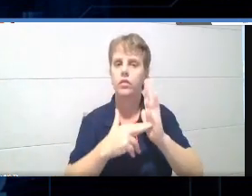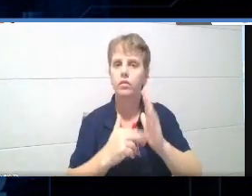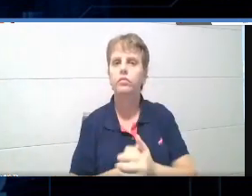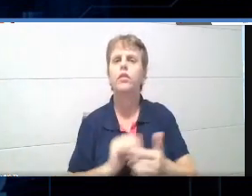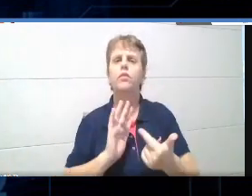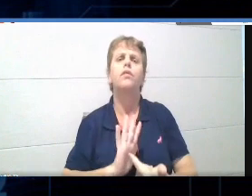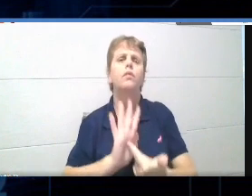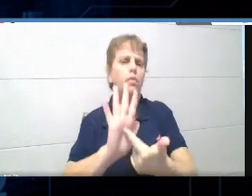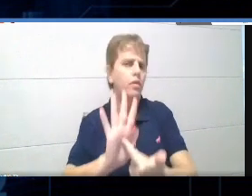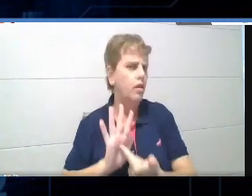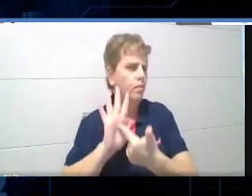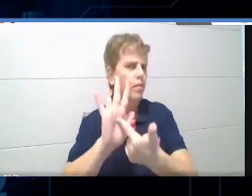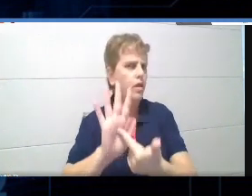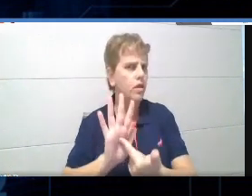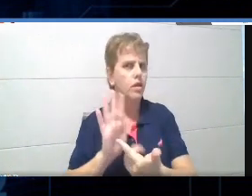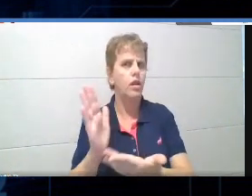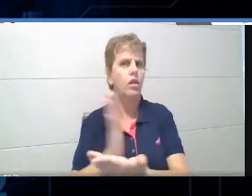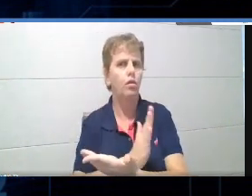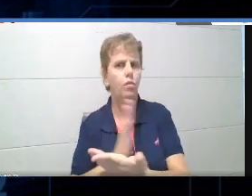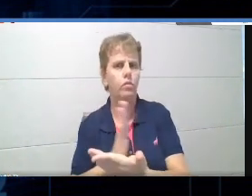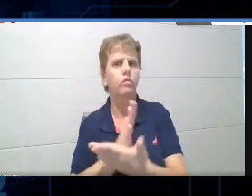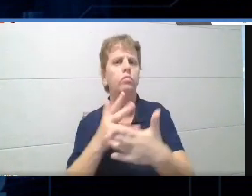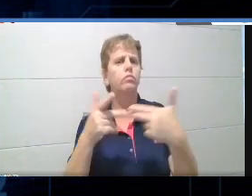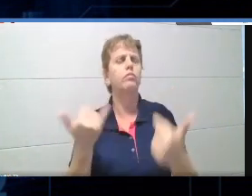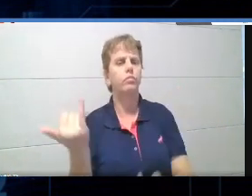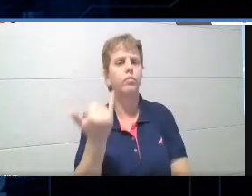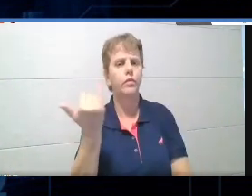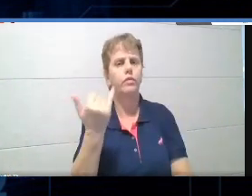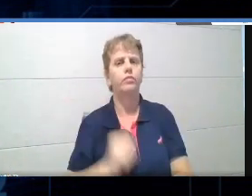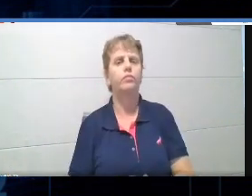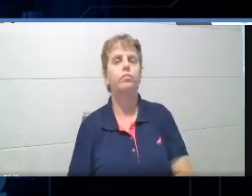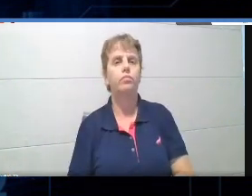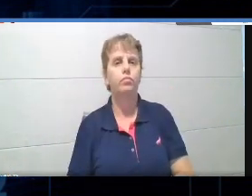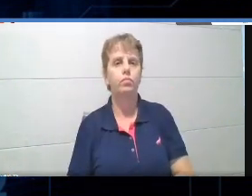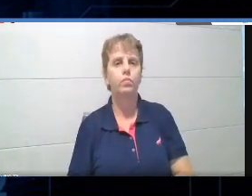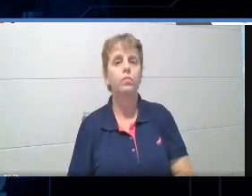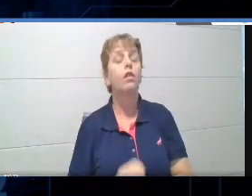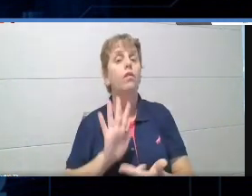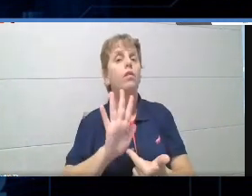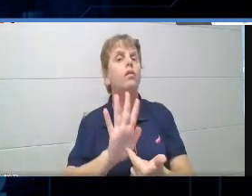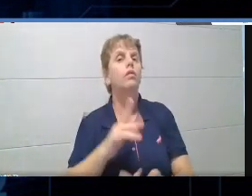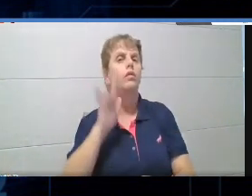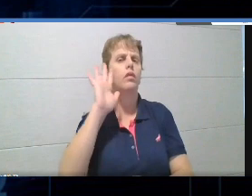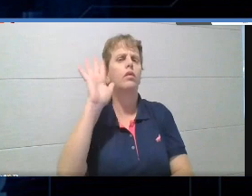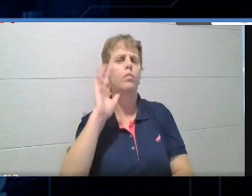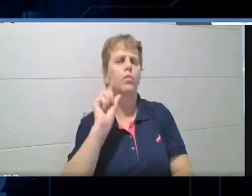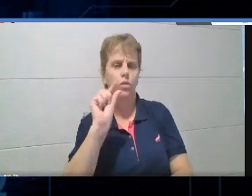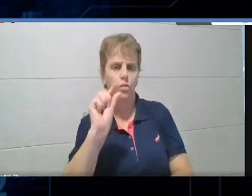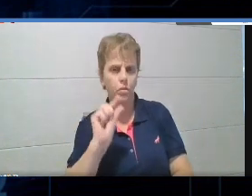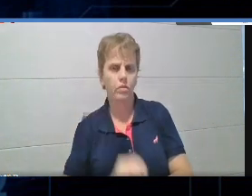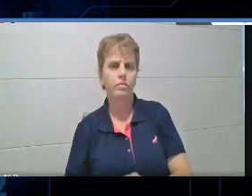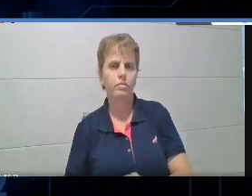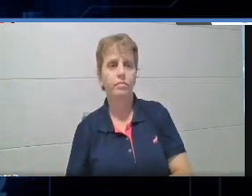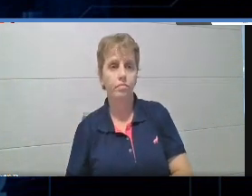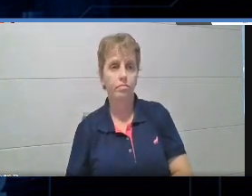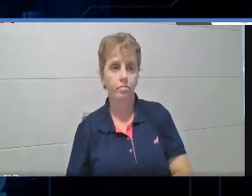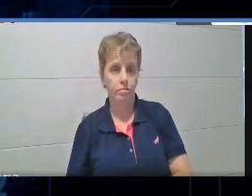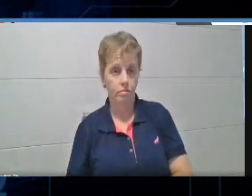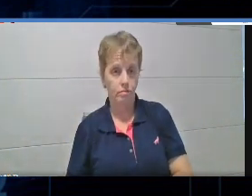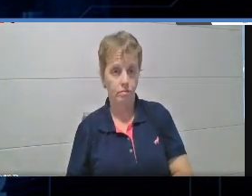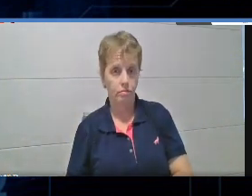apresentar algumas ferramentas interessantes, só que antes a gente vai falar um pouquinho, vamos refletir um pouquinho sobre o processo